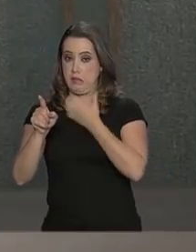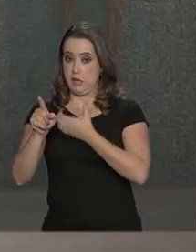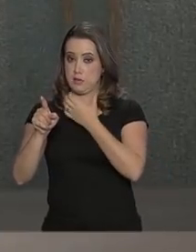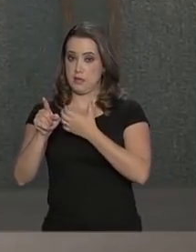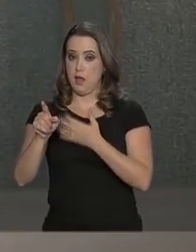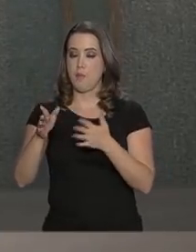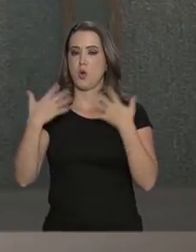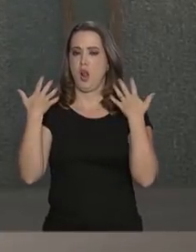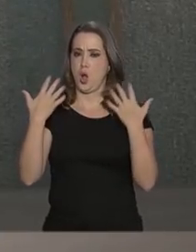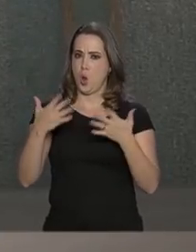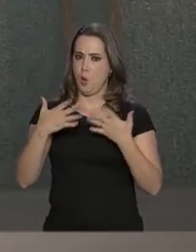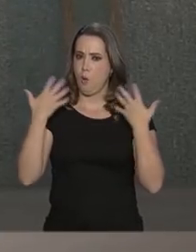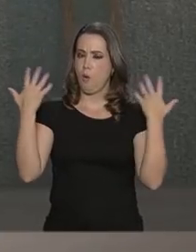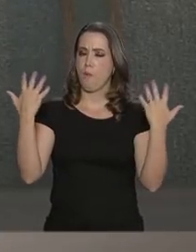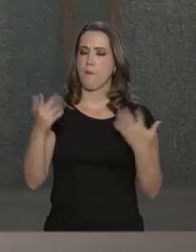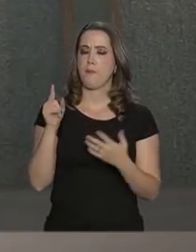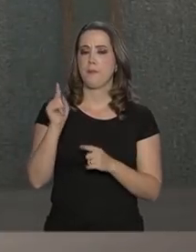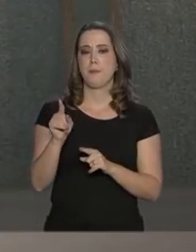temperaturas,